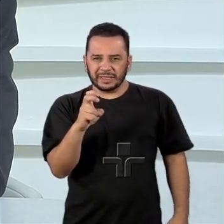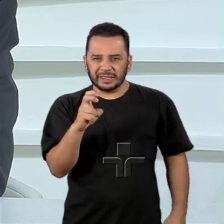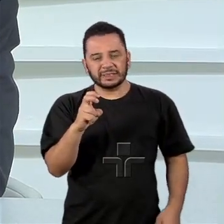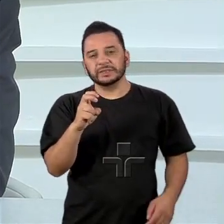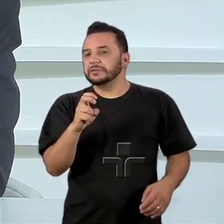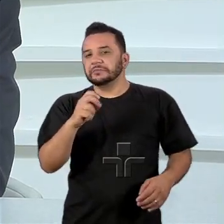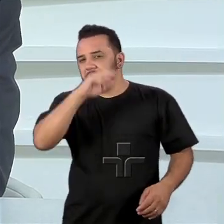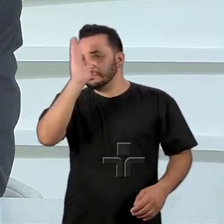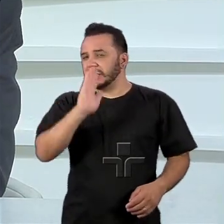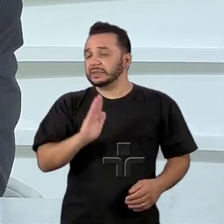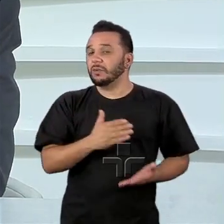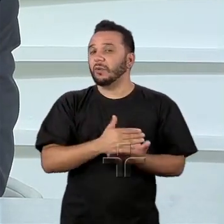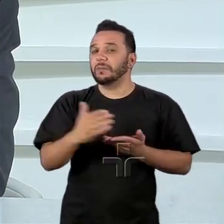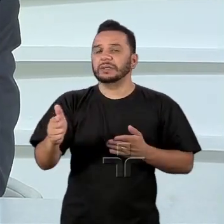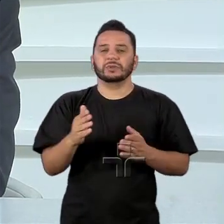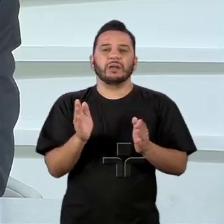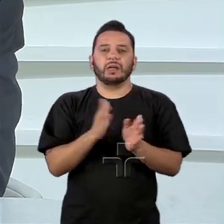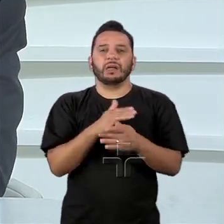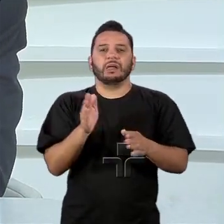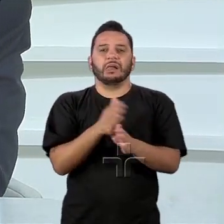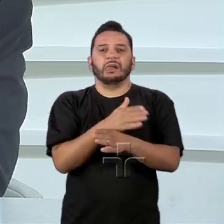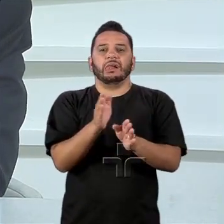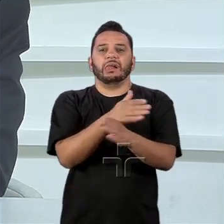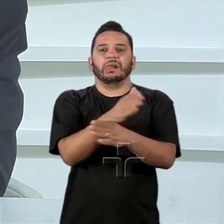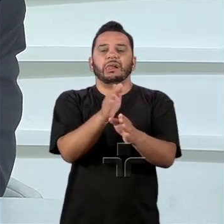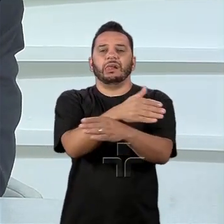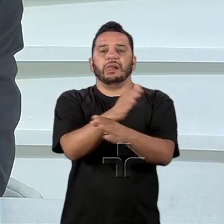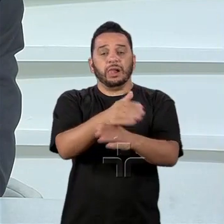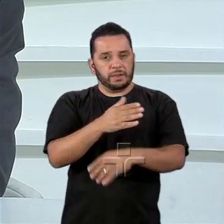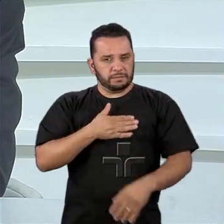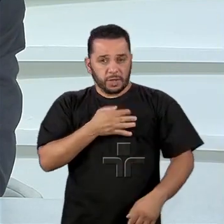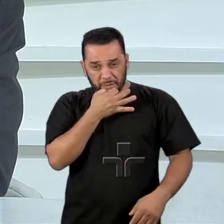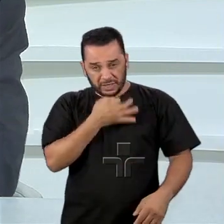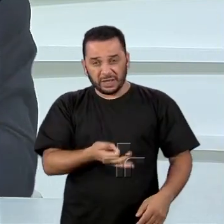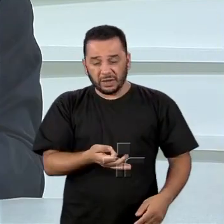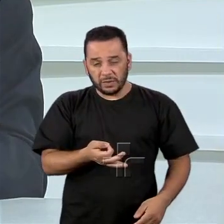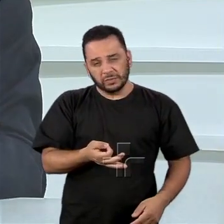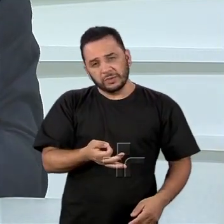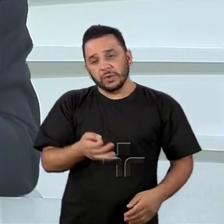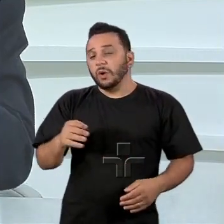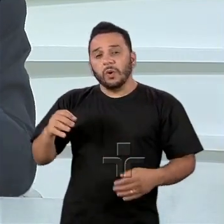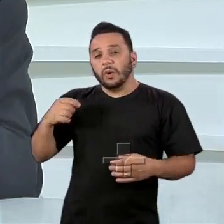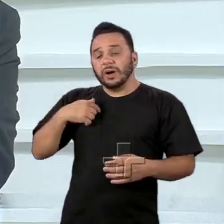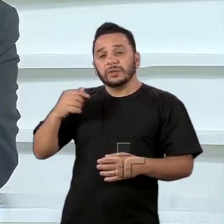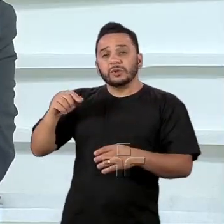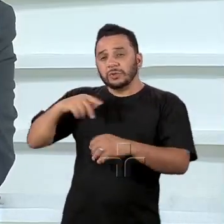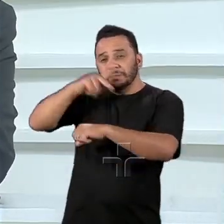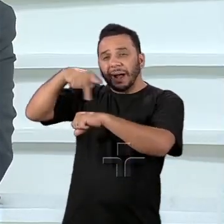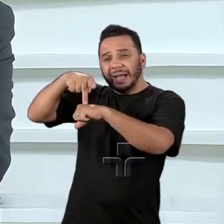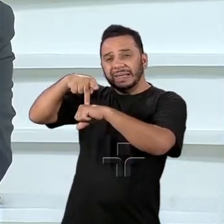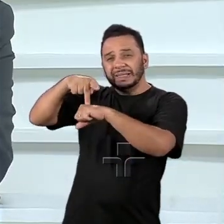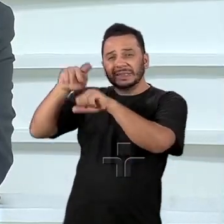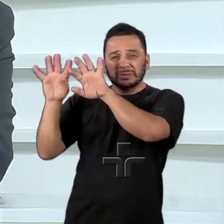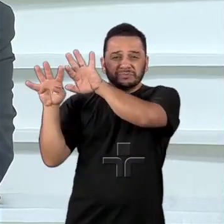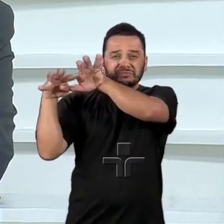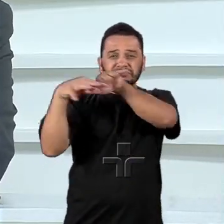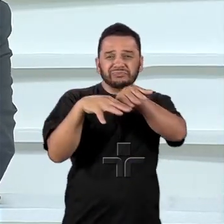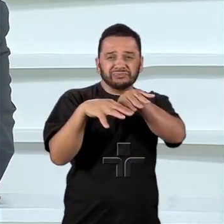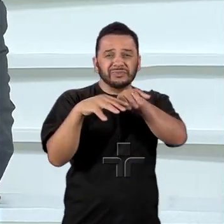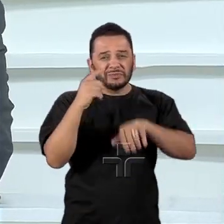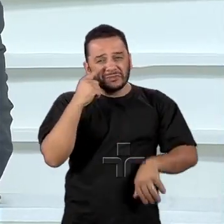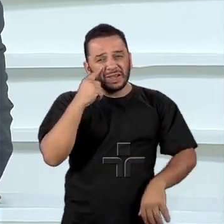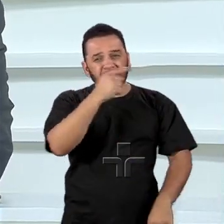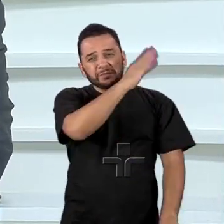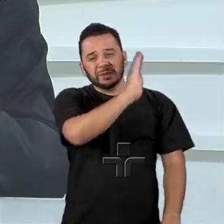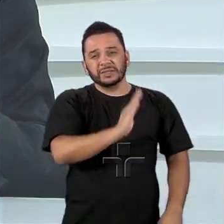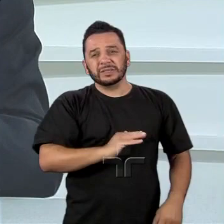rumo. Na minha análise, é completamente o É o mundo ver isso. Não tem estratégia, não tem estratégia para o BRICS. Foi muita coisa desfeita,